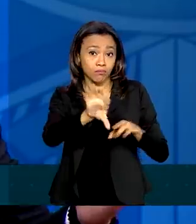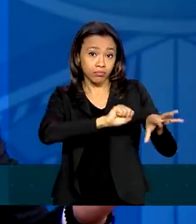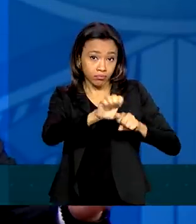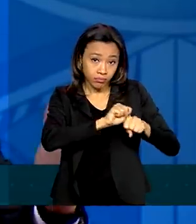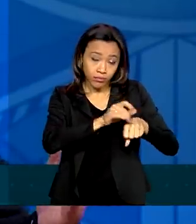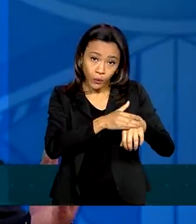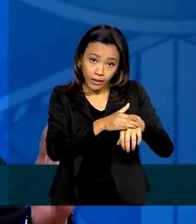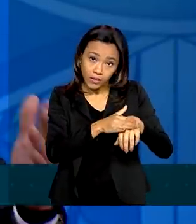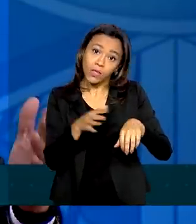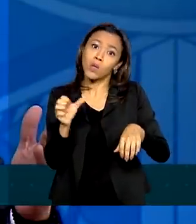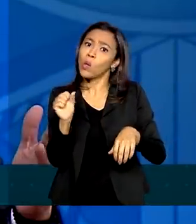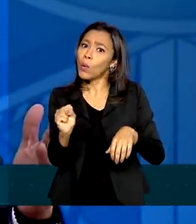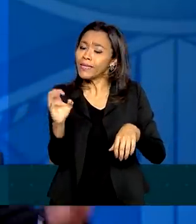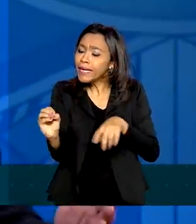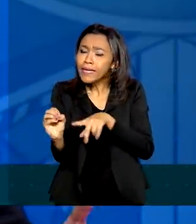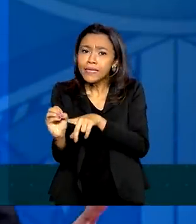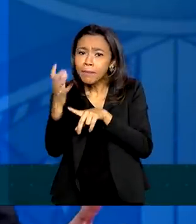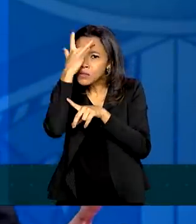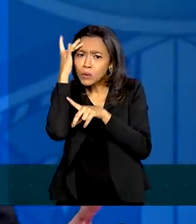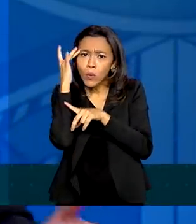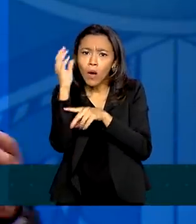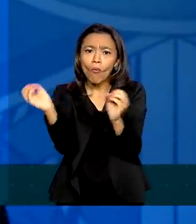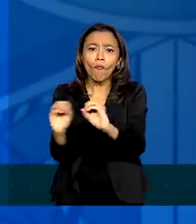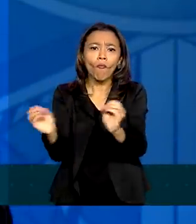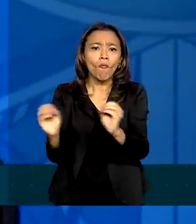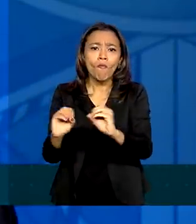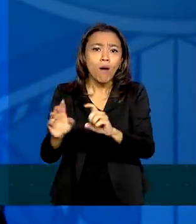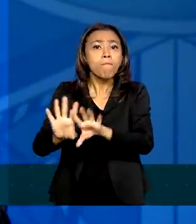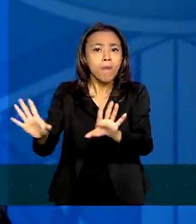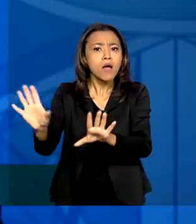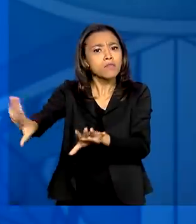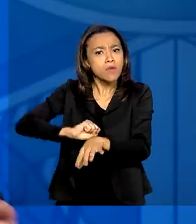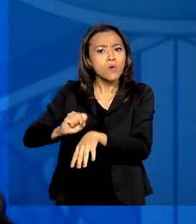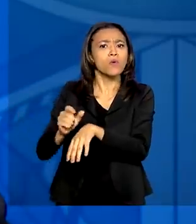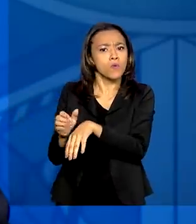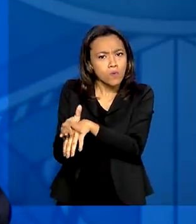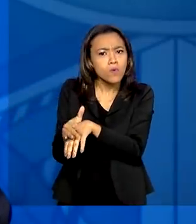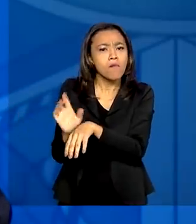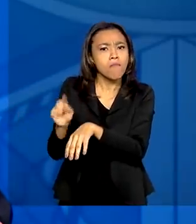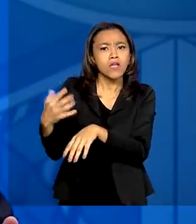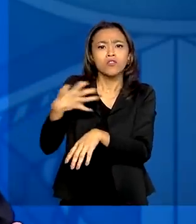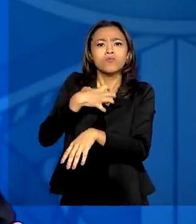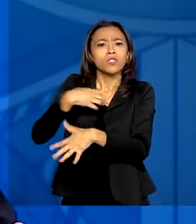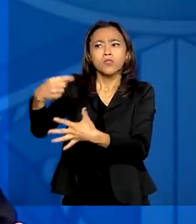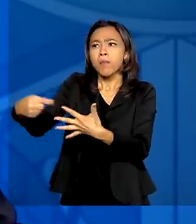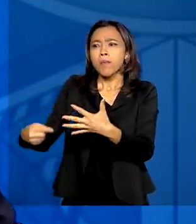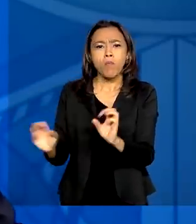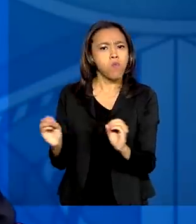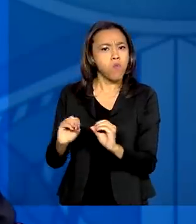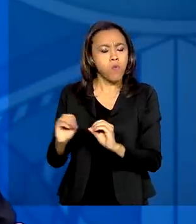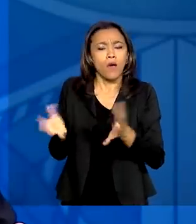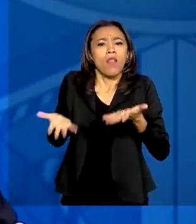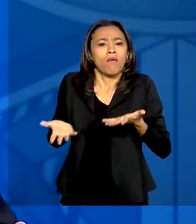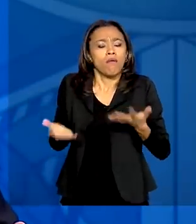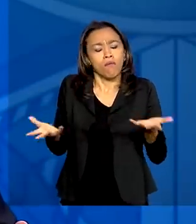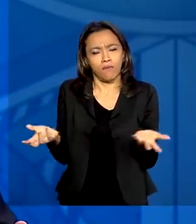não vão desenvolver nenhum sinal e sintoma, mas pegou a doença, foi infectado. Vai ter uma doença leve, uma doença